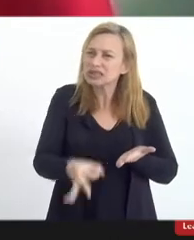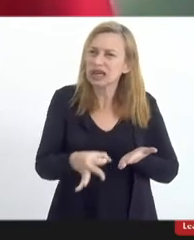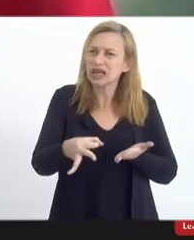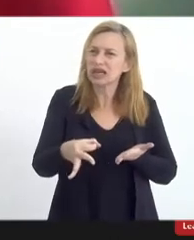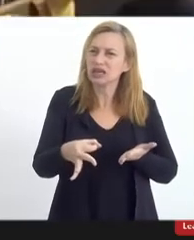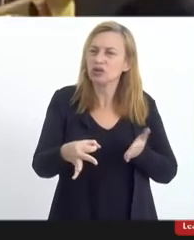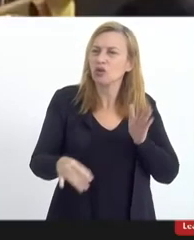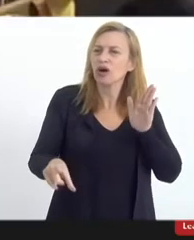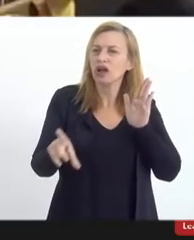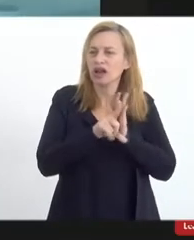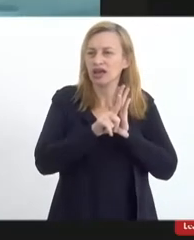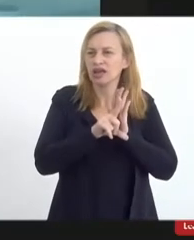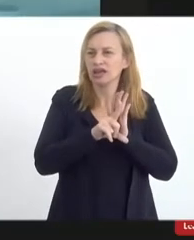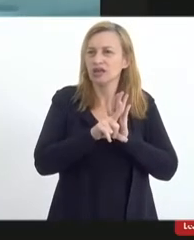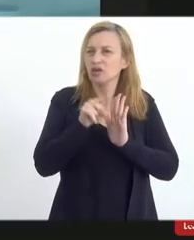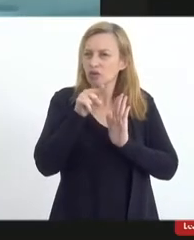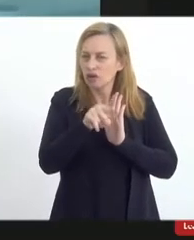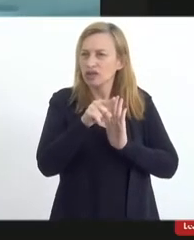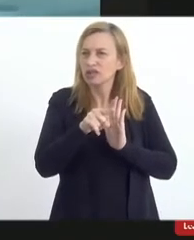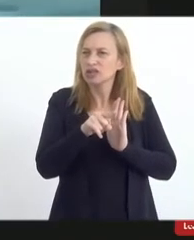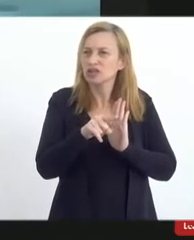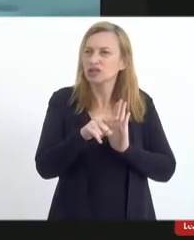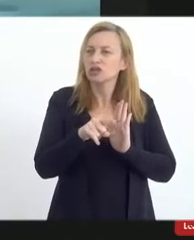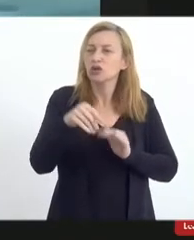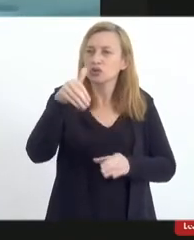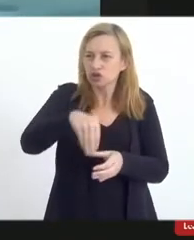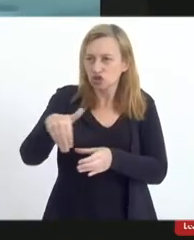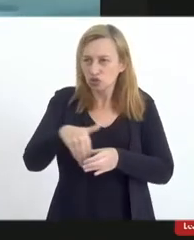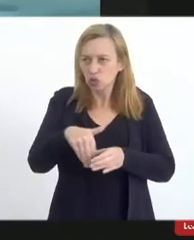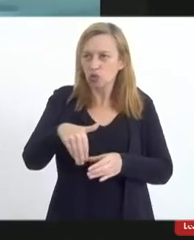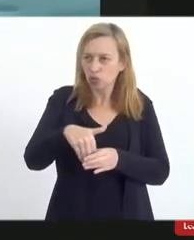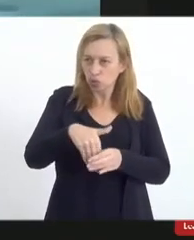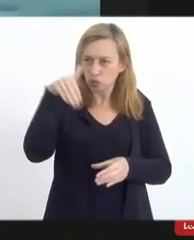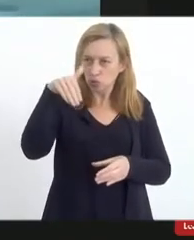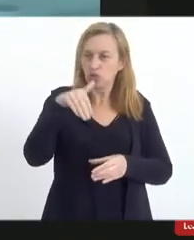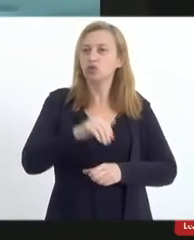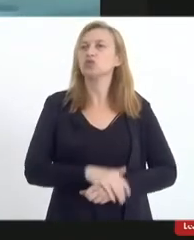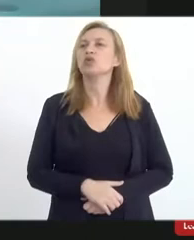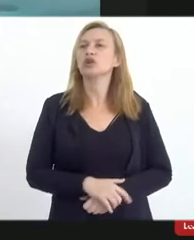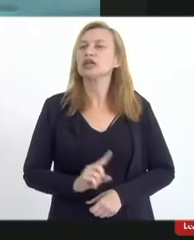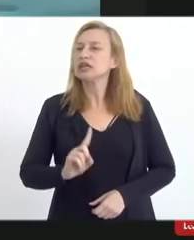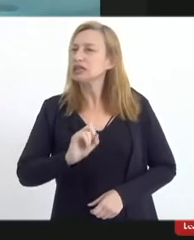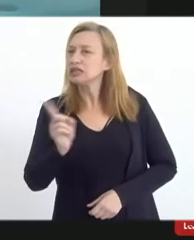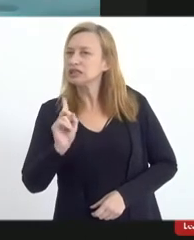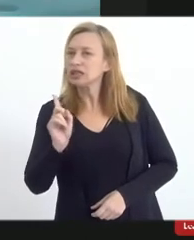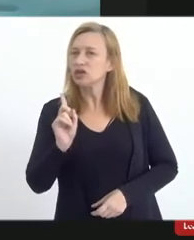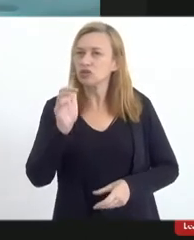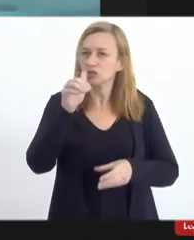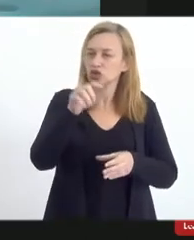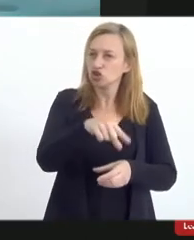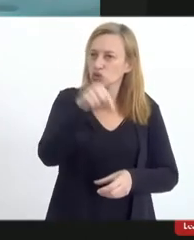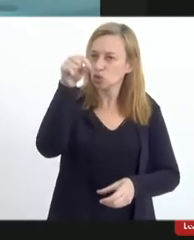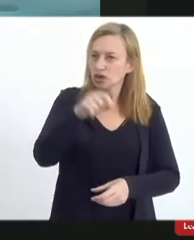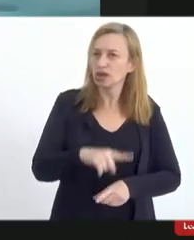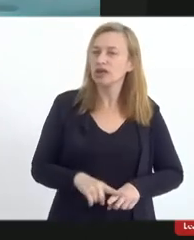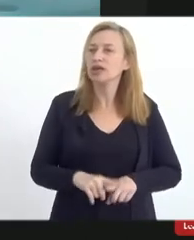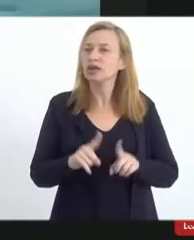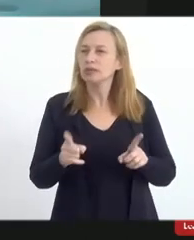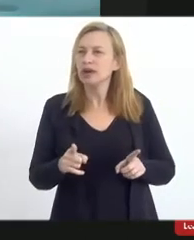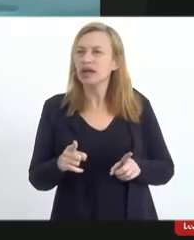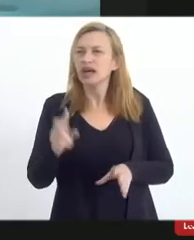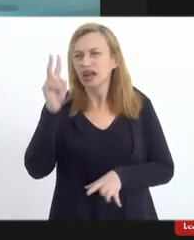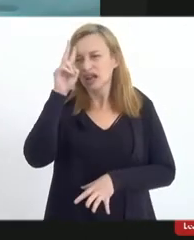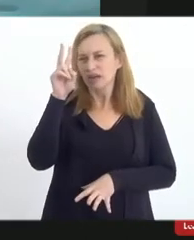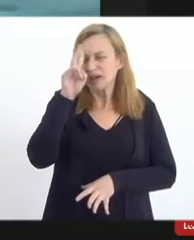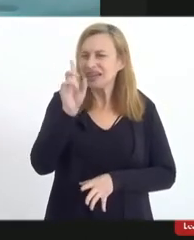legislação. Os eleitos, o eleito e os não-eleitos, mas, na verdade, a gente